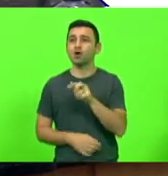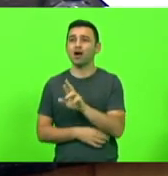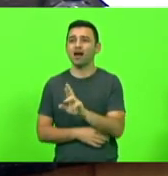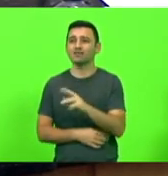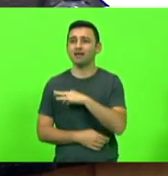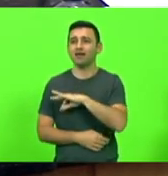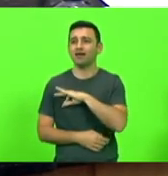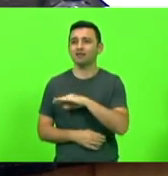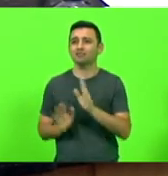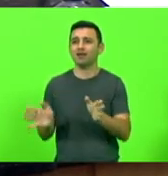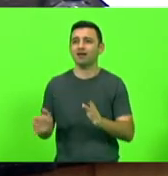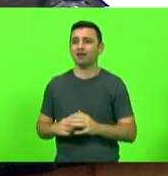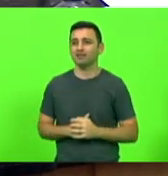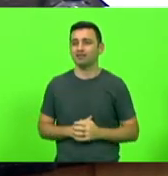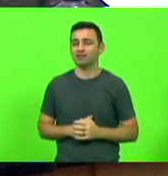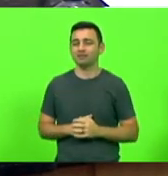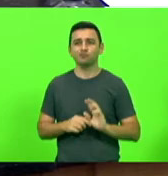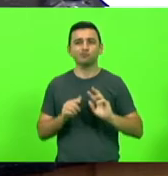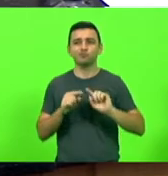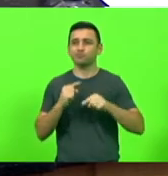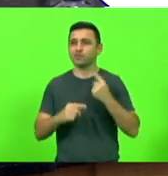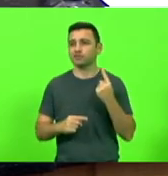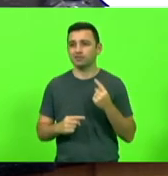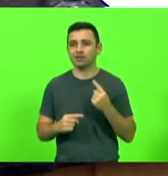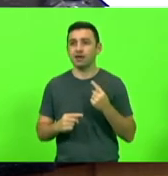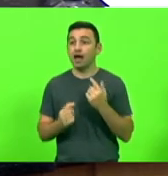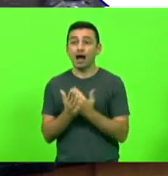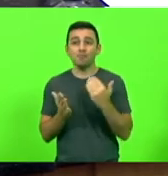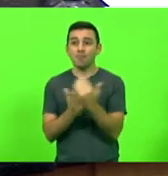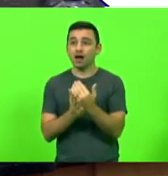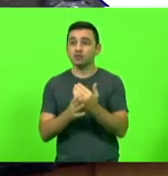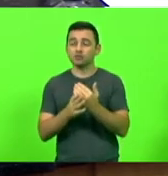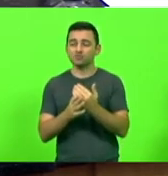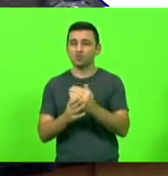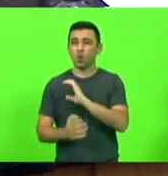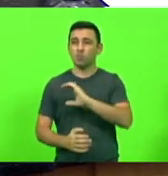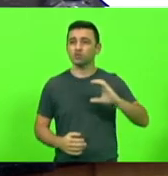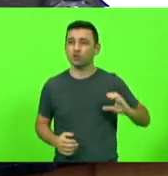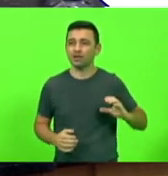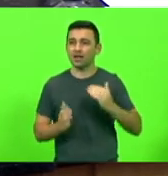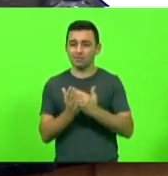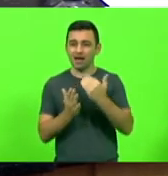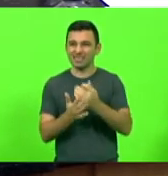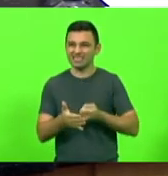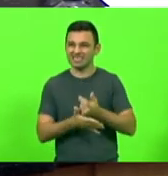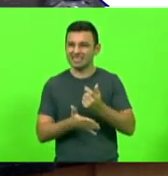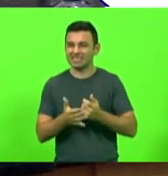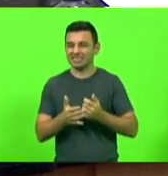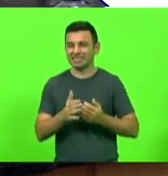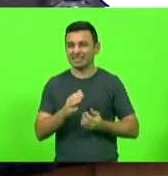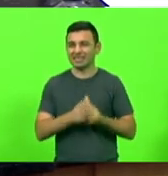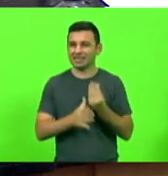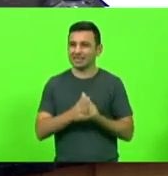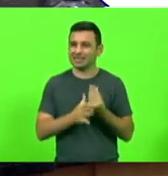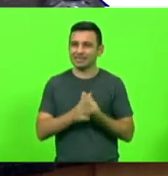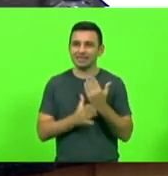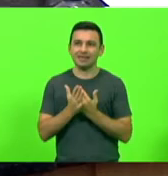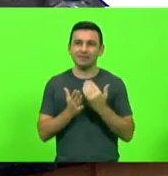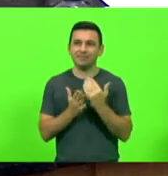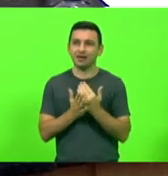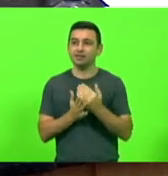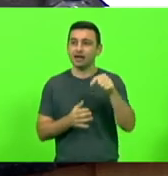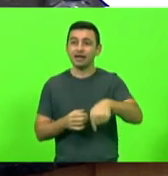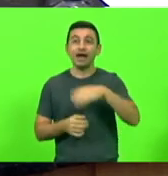Não faz sentido para criar 100 cargos comissionados como foi criado aqui, aqui nesse plenário numa